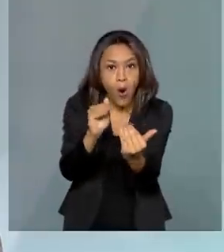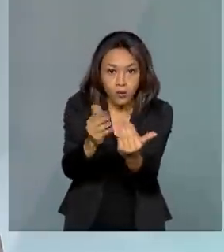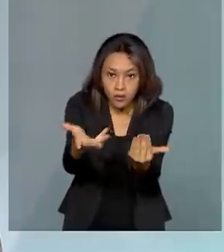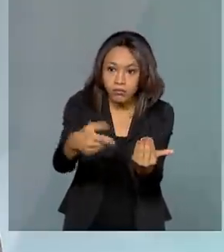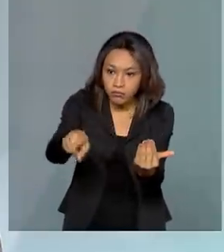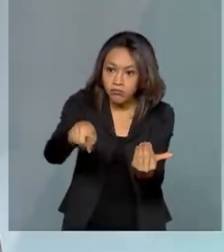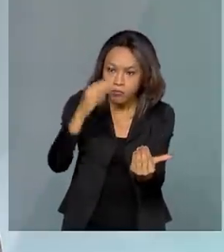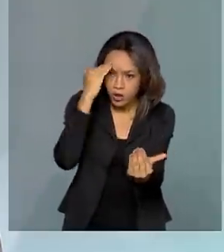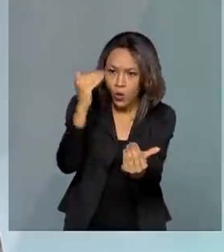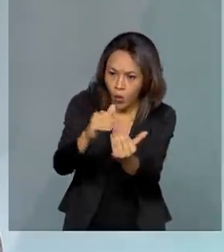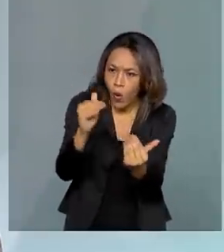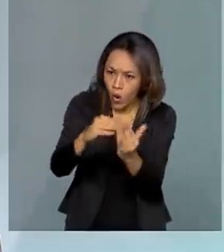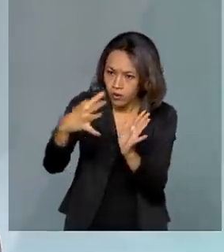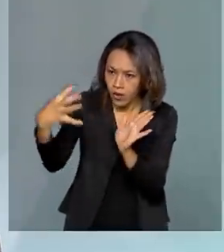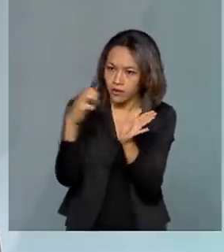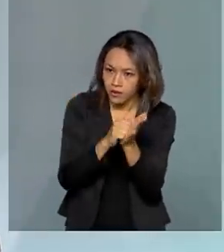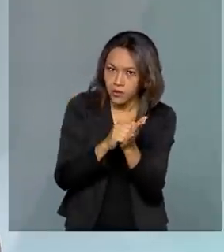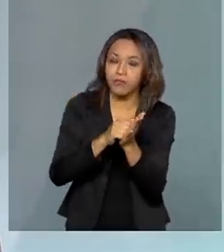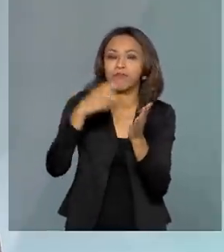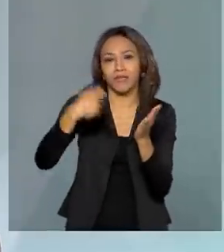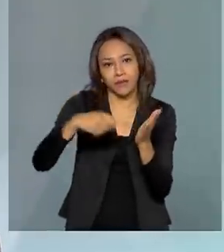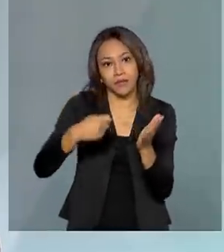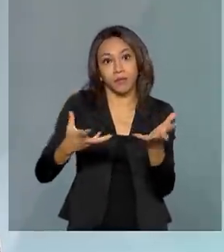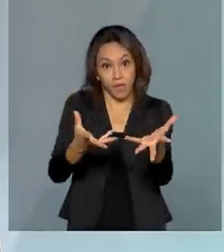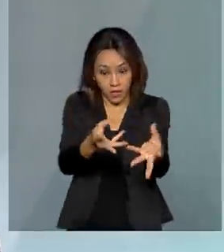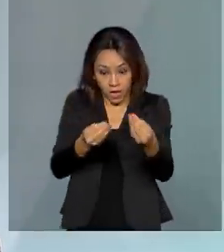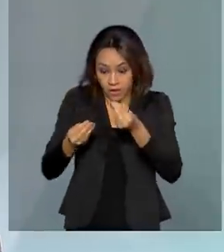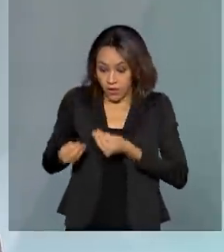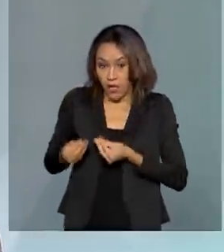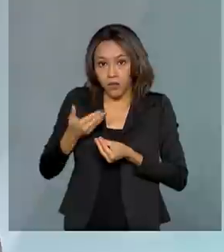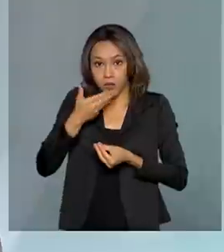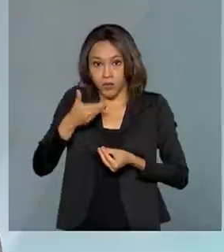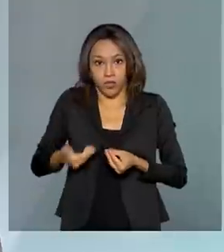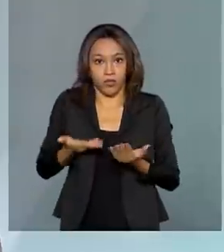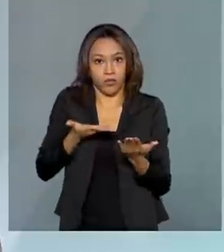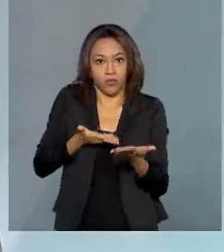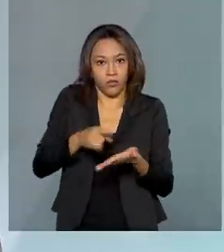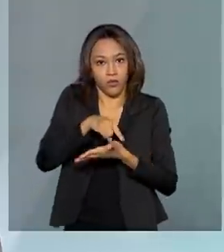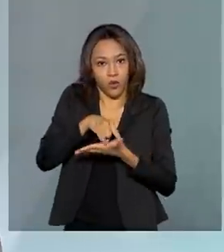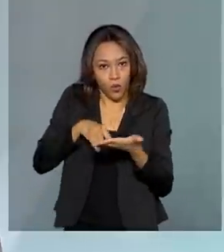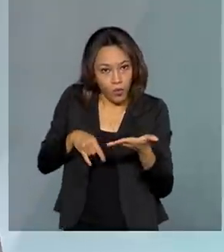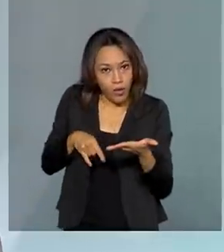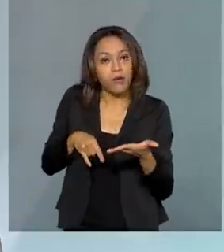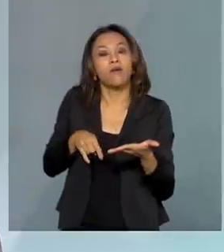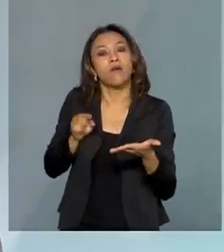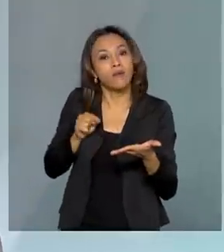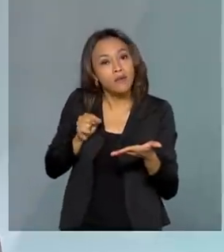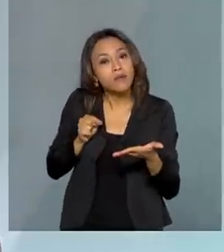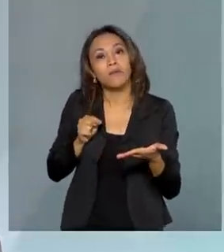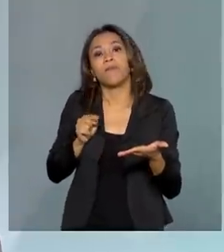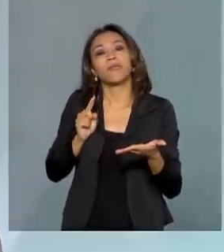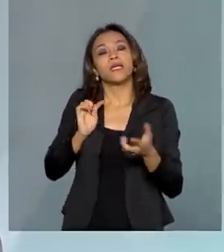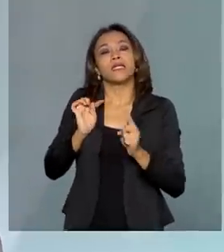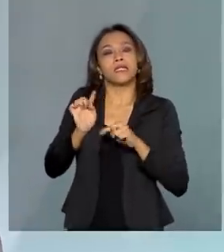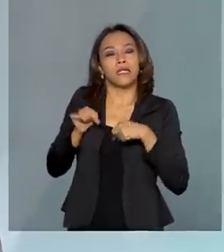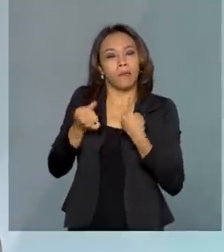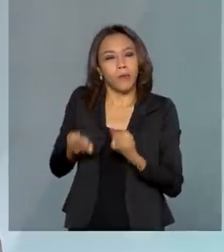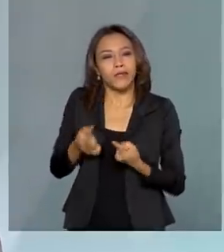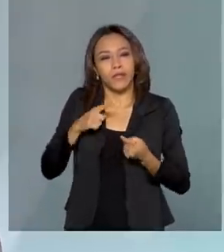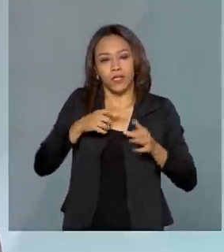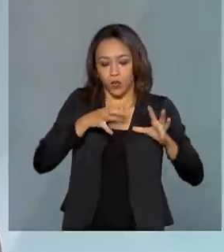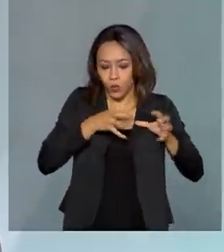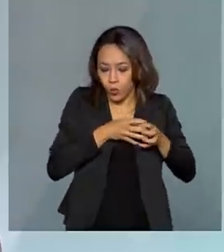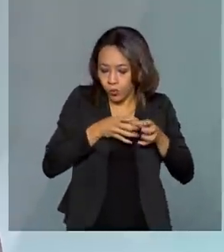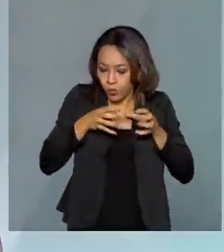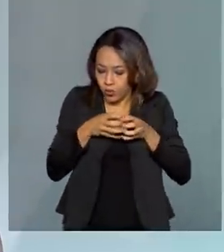imaterial. A gente recebendo esse pedido, recebido pelo IPHAN, e ele passa pelas câmaras